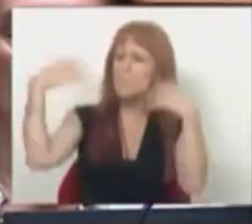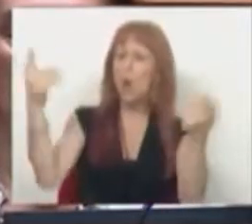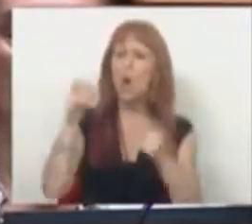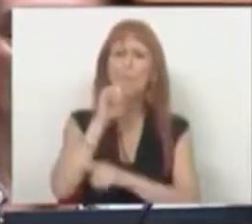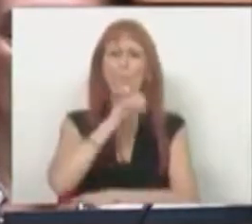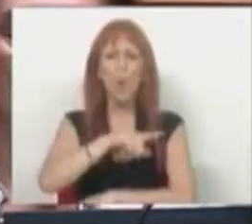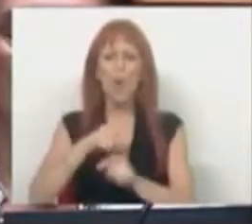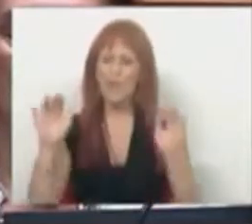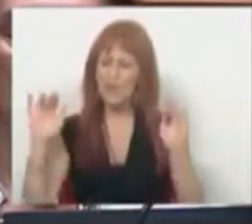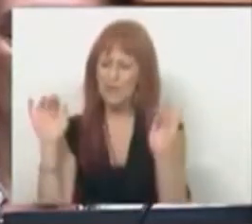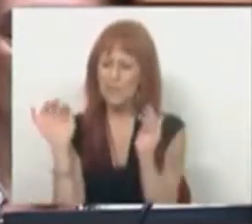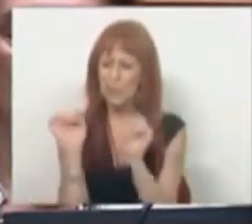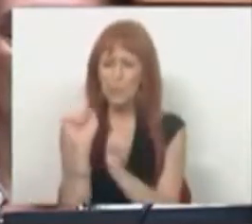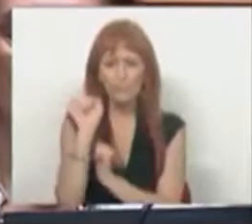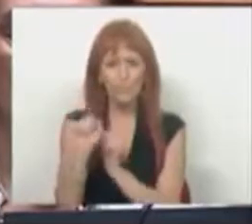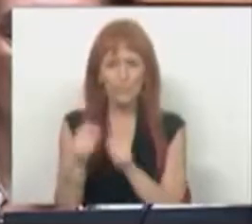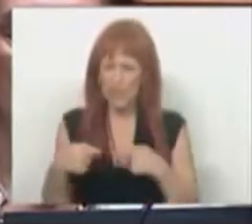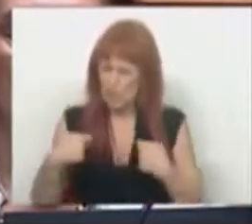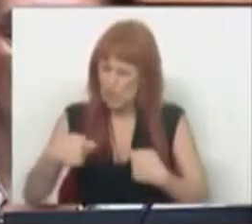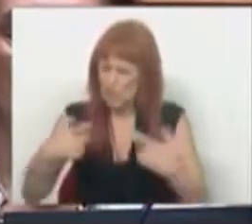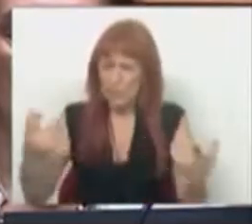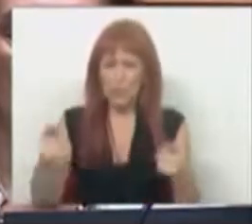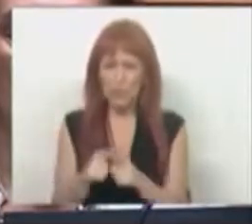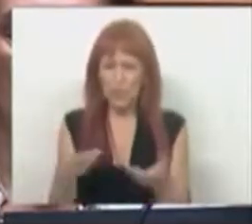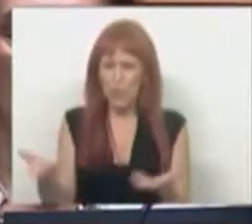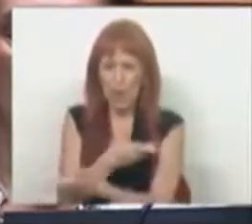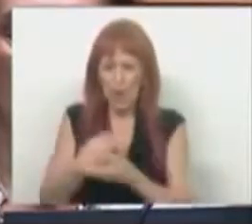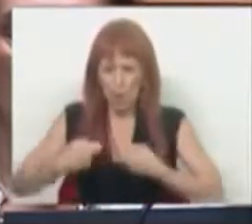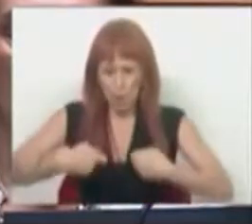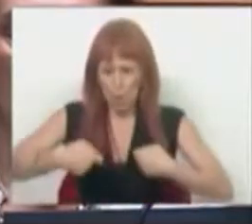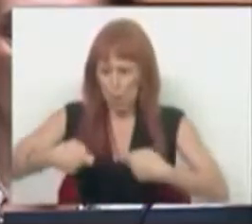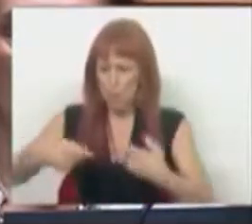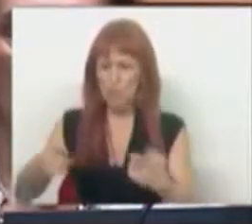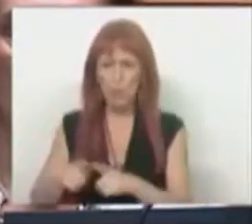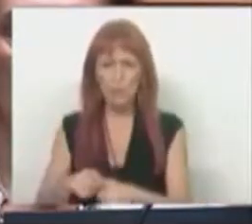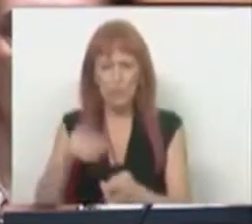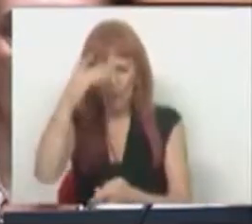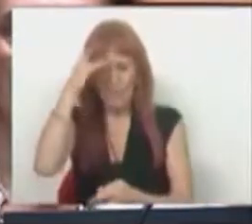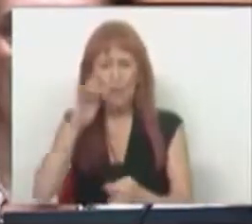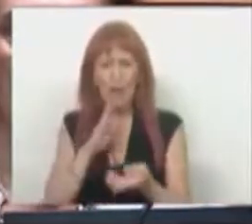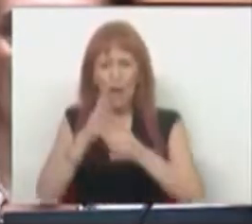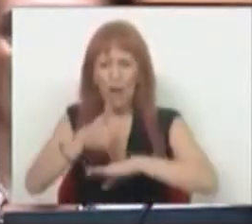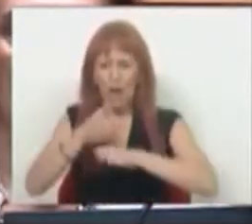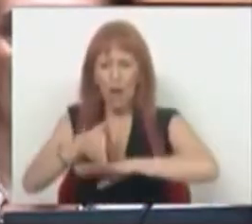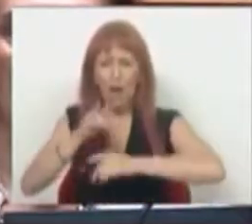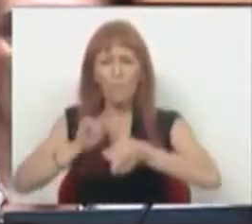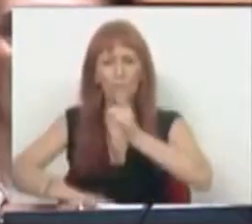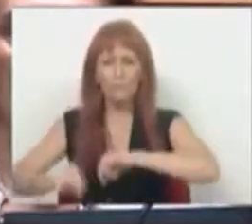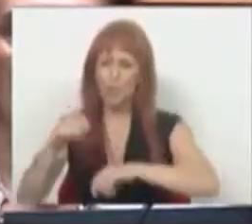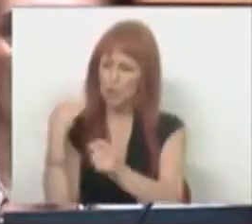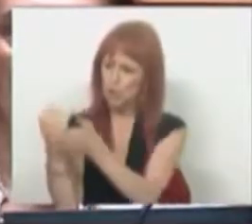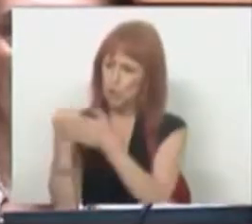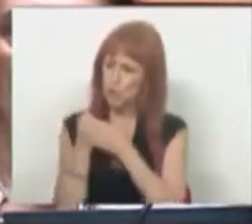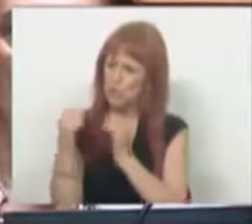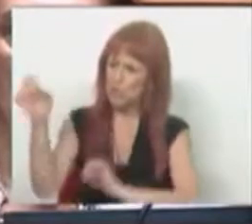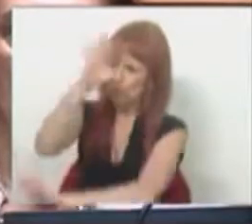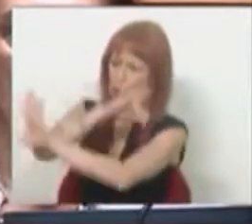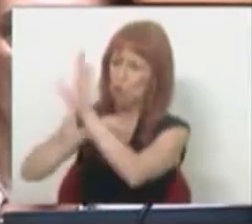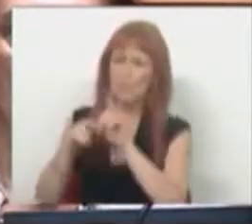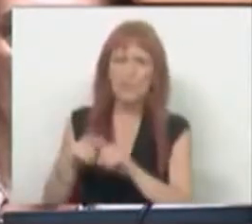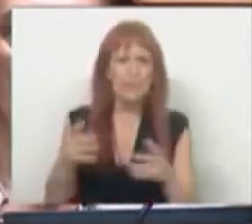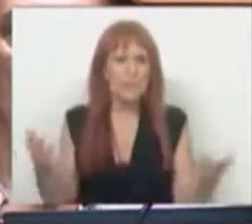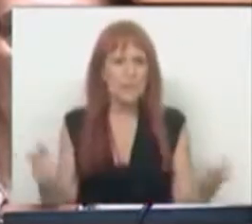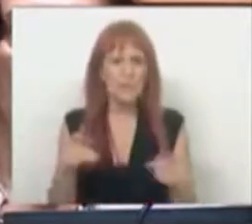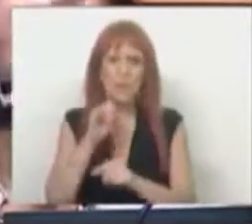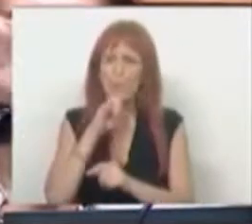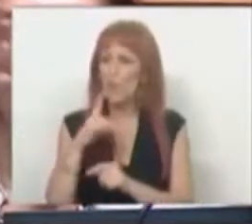diminuir despesas, partilhar custos, ter facilidade de acesso a subsídios europeus e assim